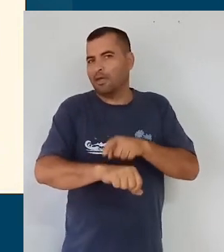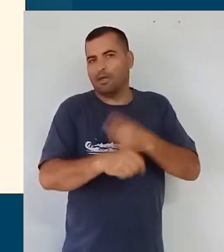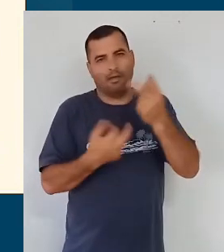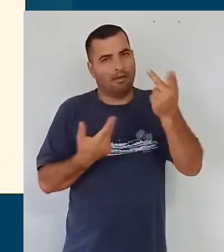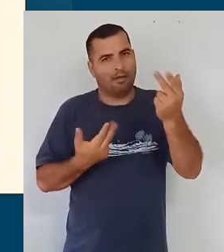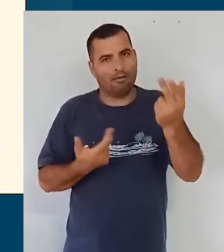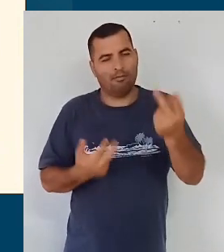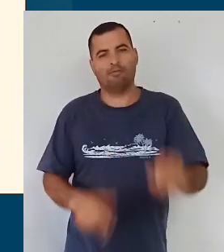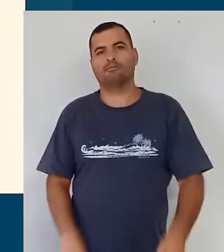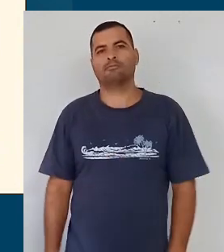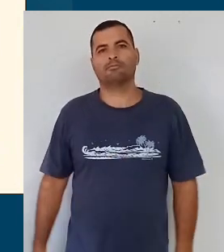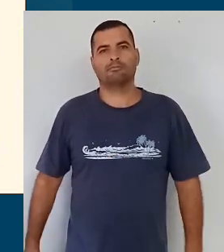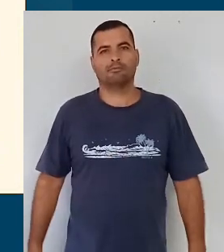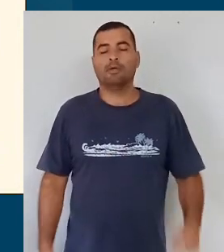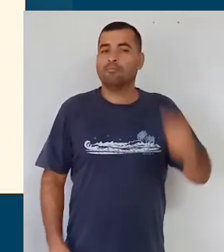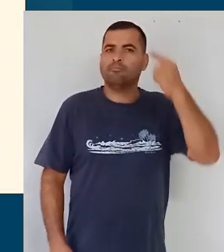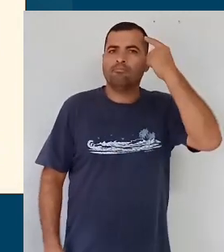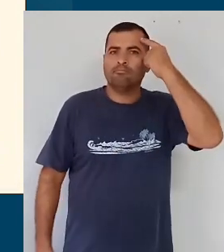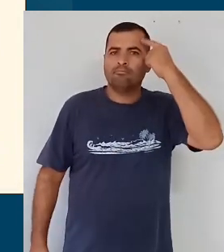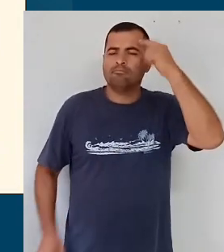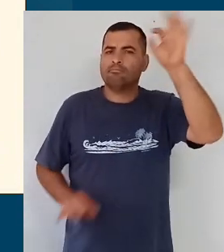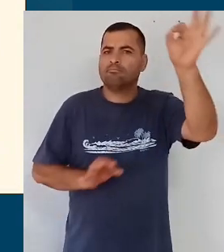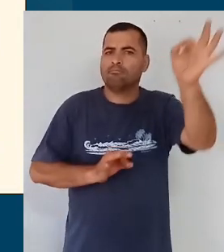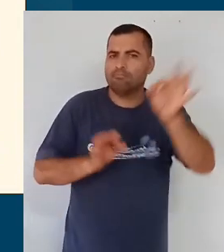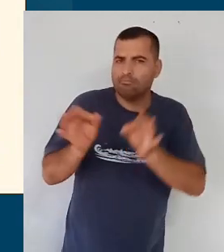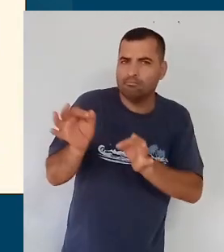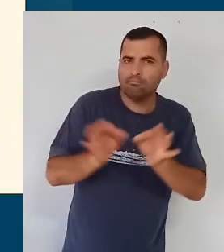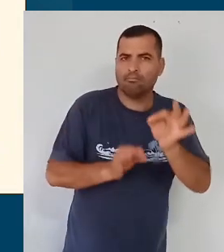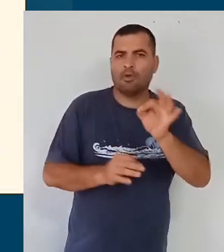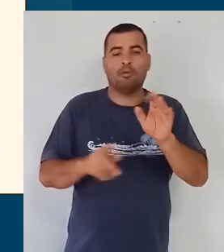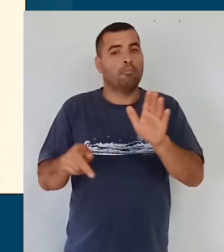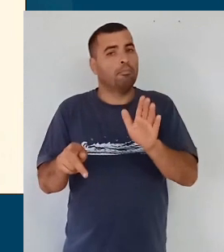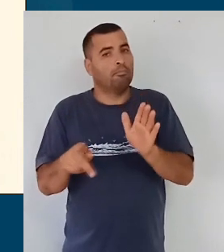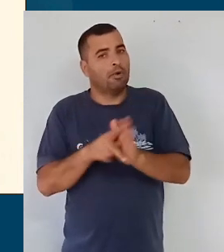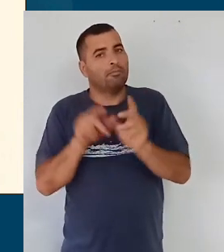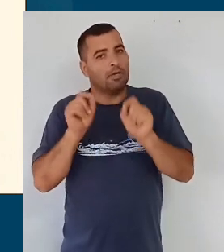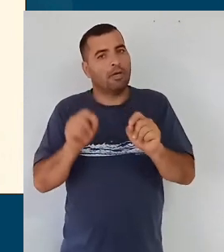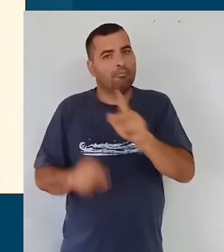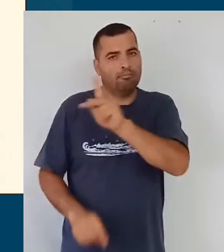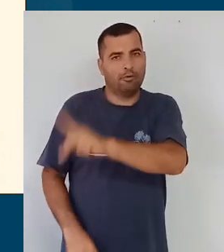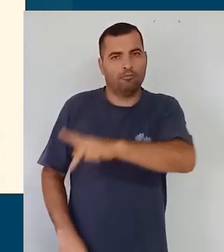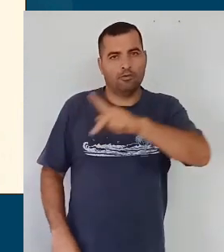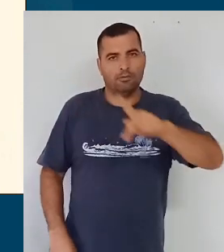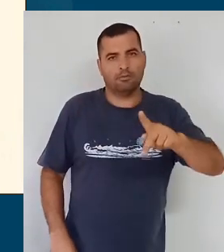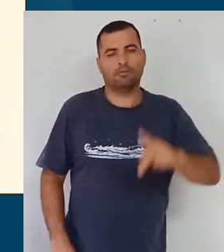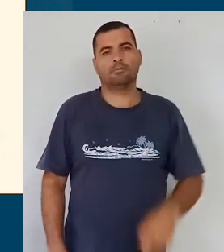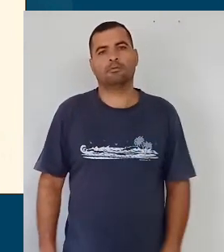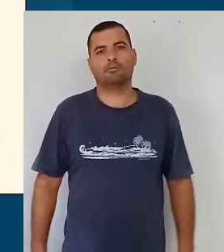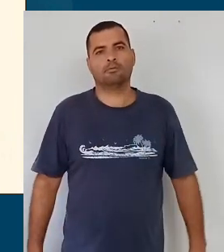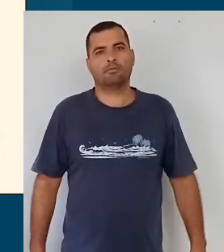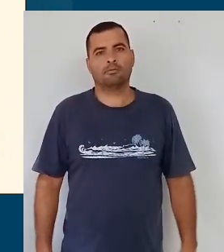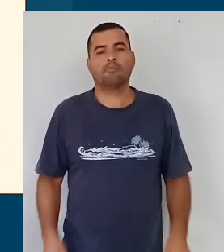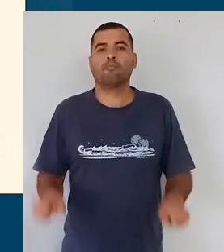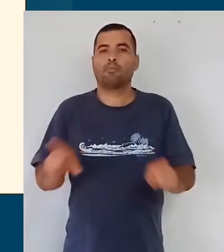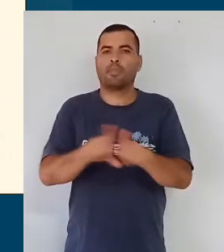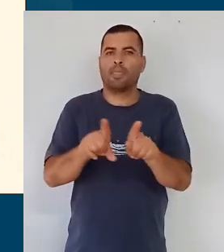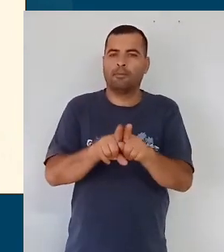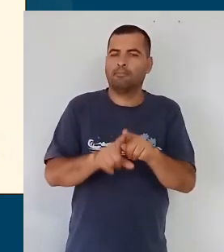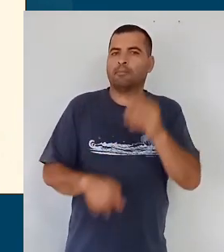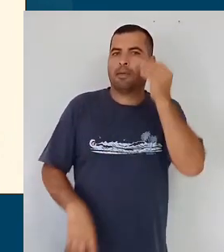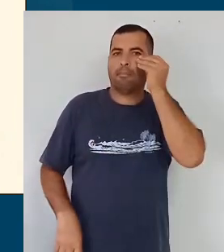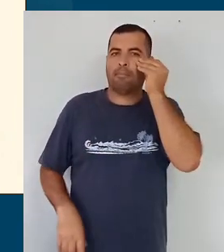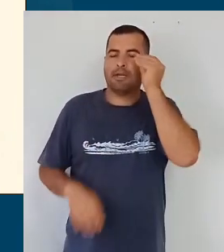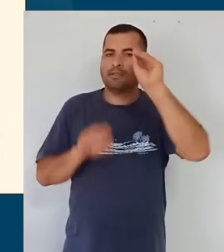sendo pensados, planejados pelo professor. Além disso, também, os campos de